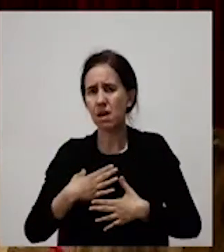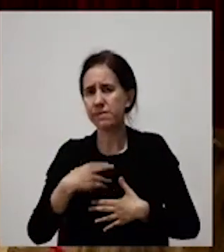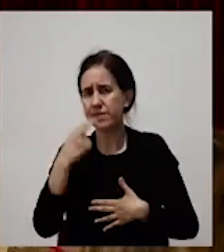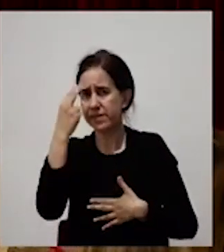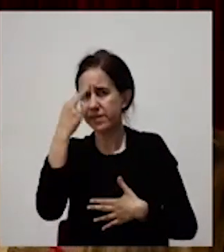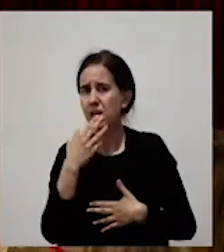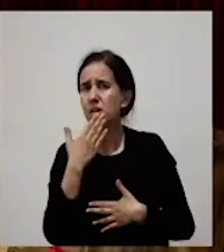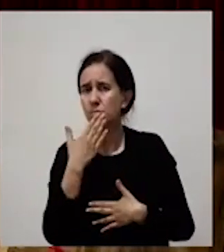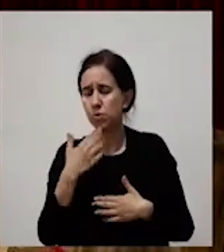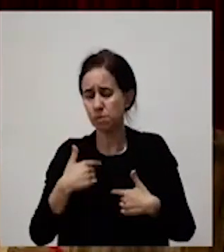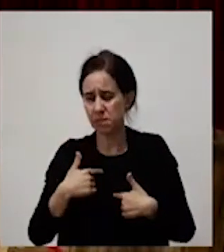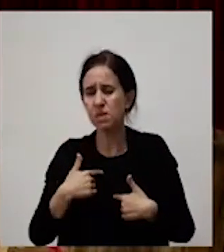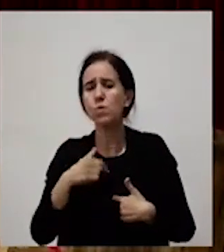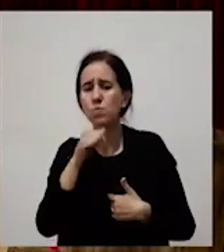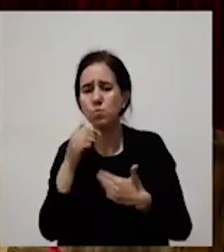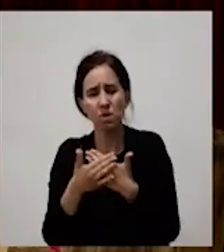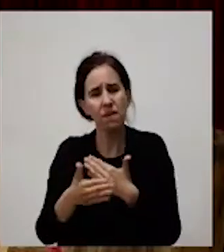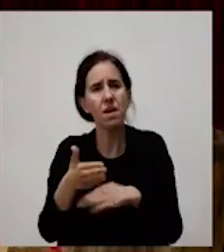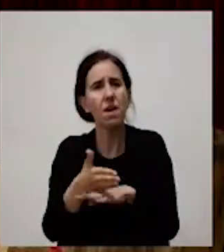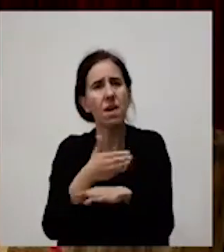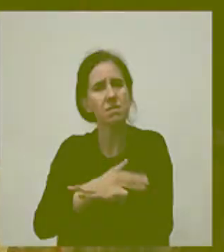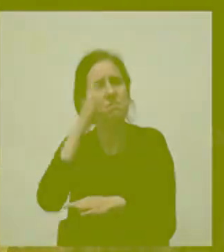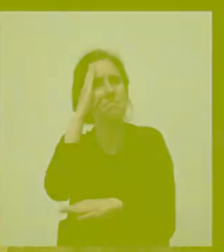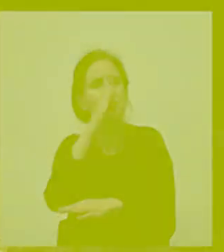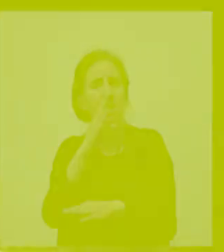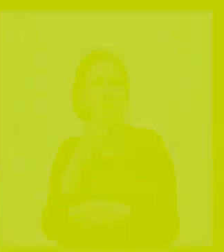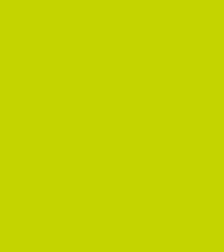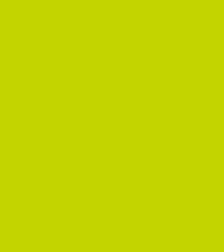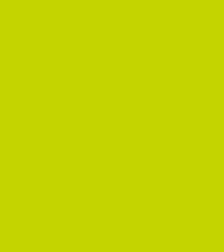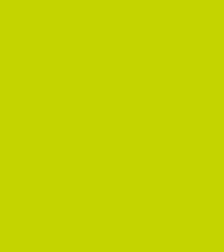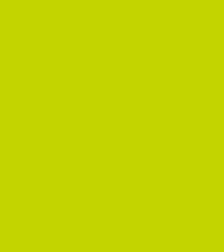Não hei de morrer sem saber qual a cor da liberdade. Não